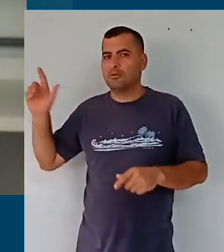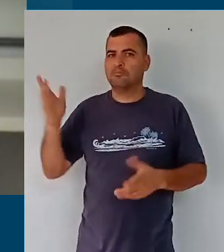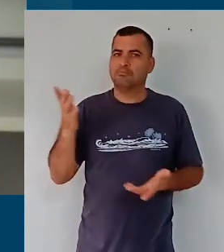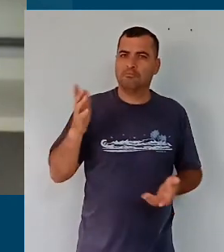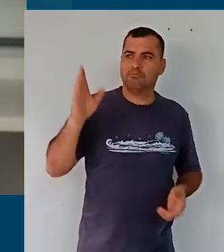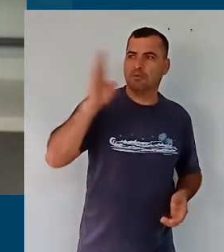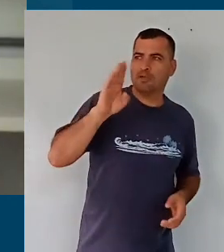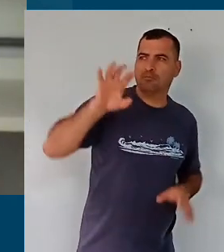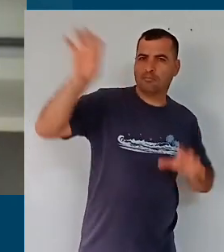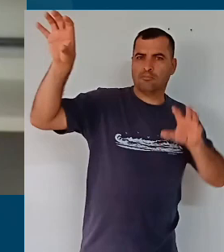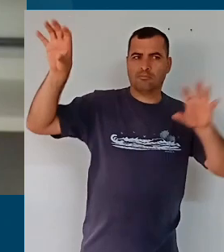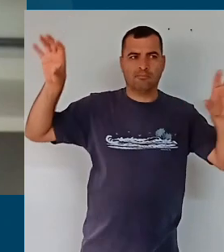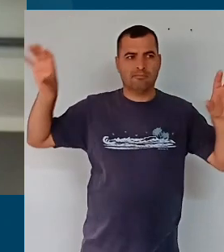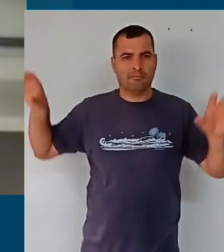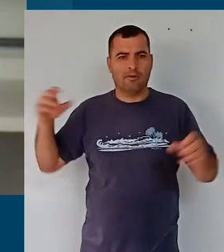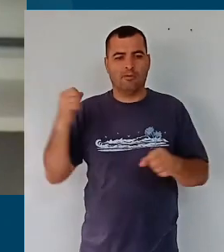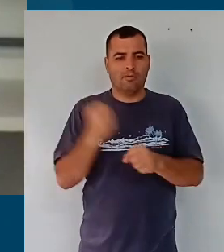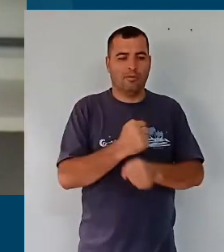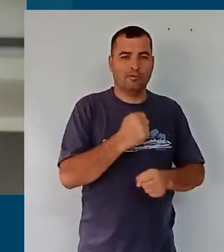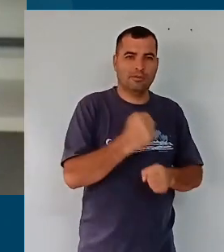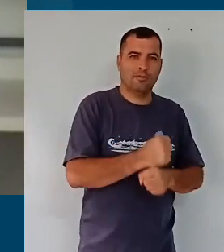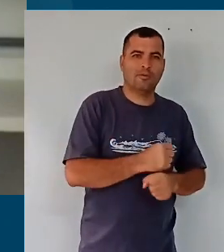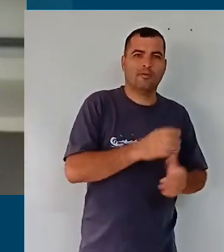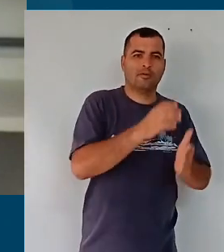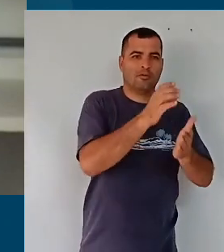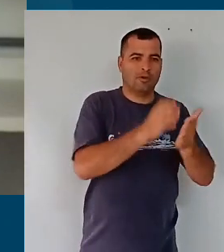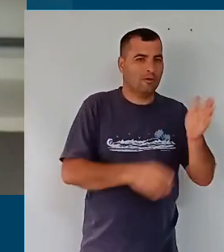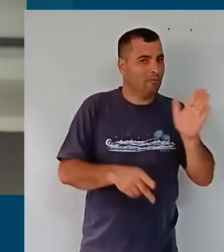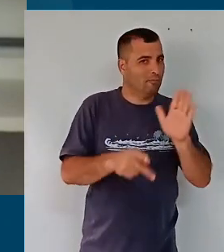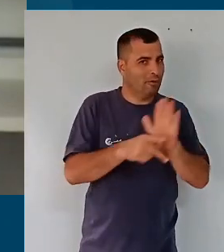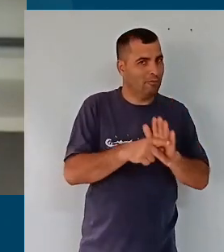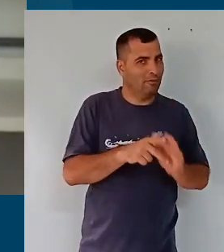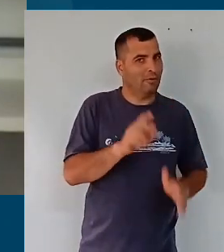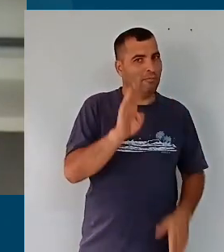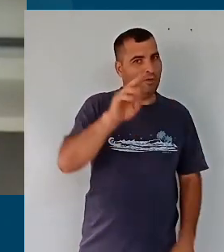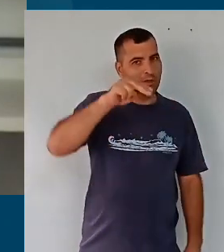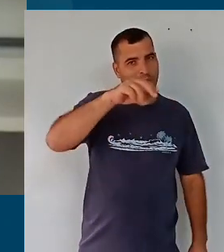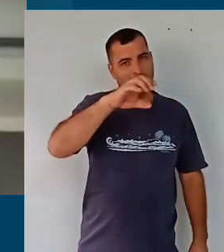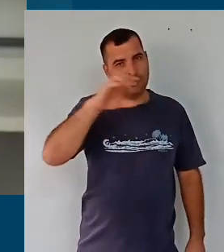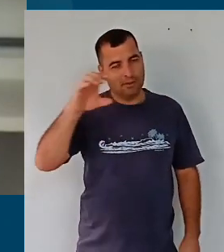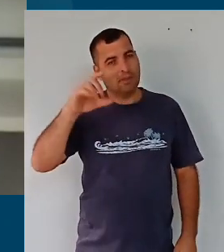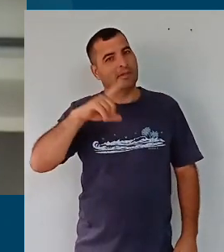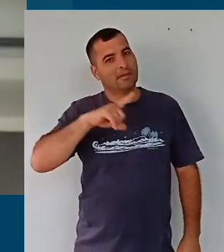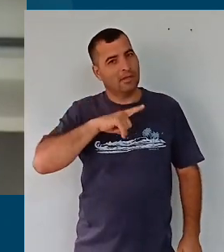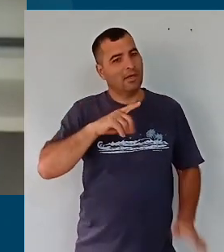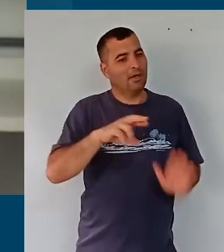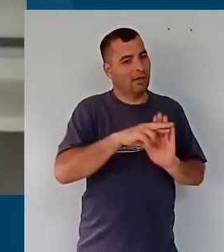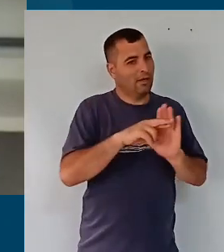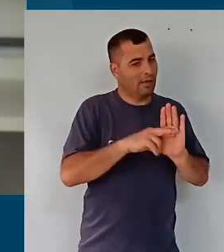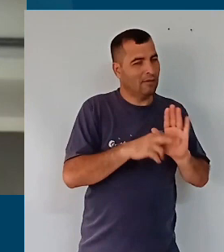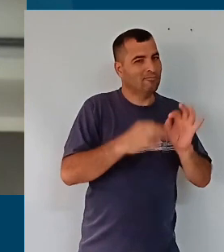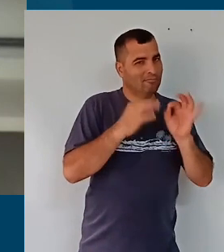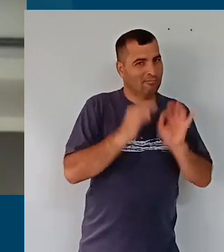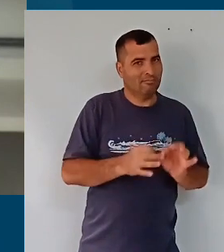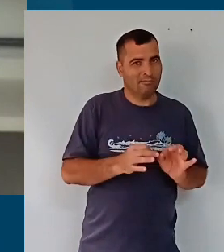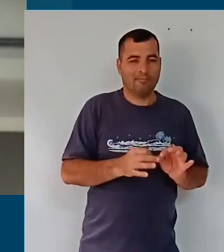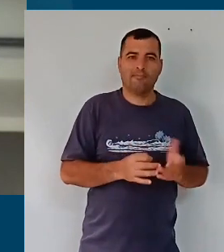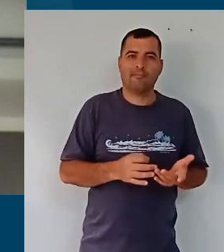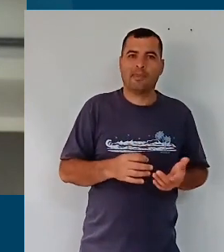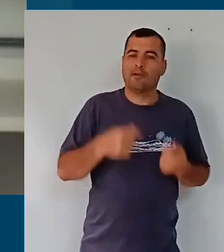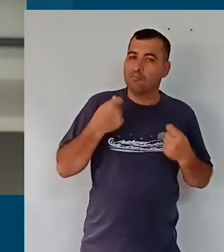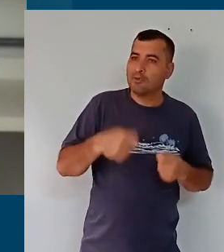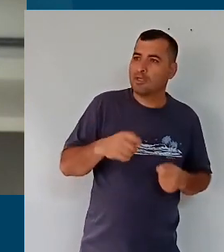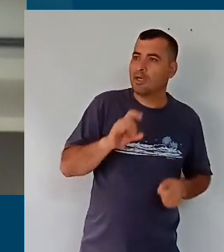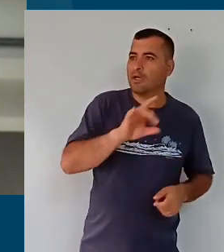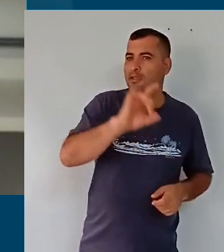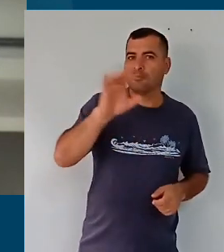Brasil inteiro para a construção de currículos próprios, até porque a própria BNCC, como norma nacional, ela indicou o prazo para